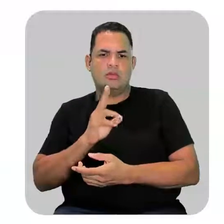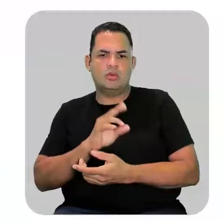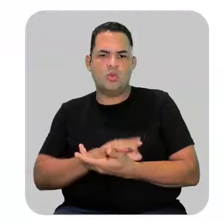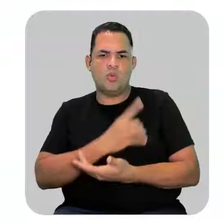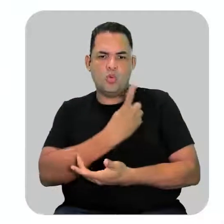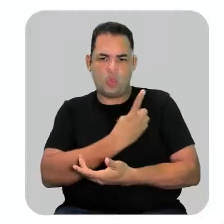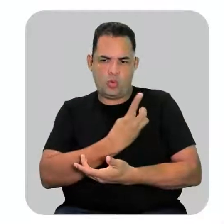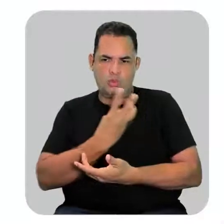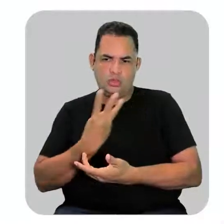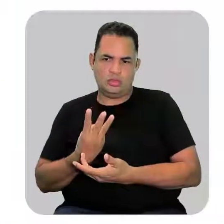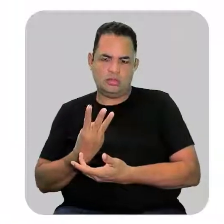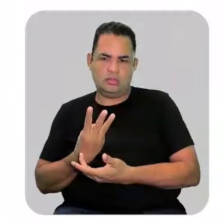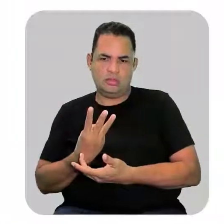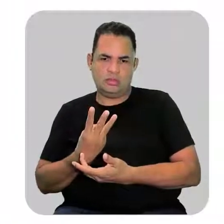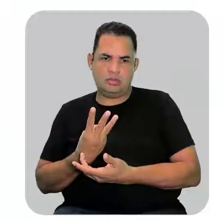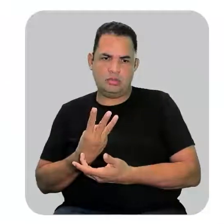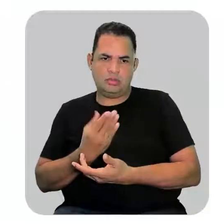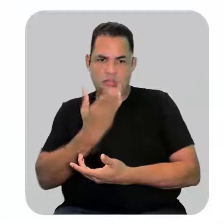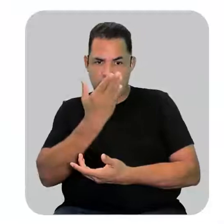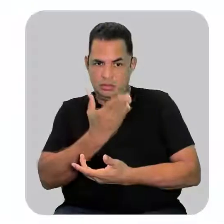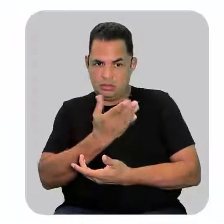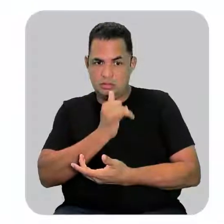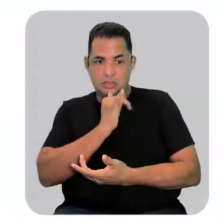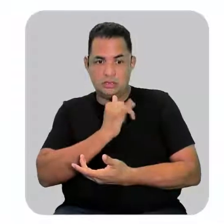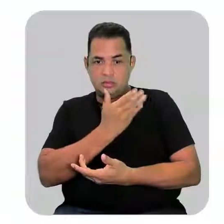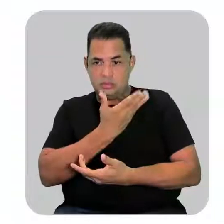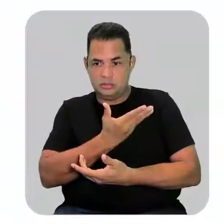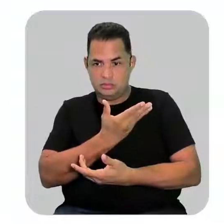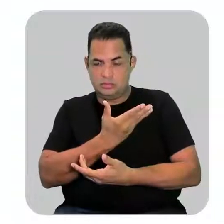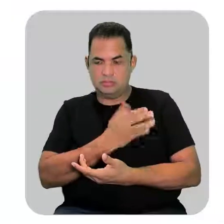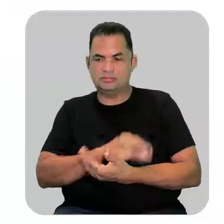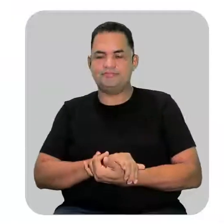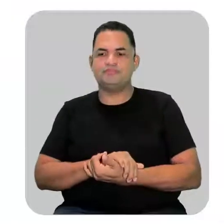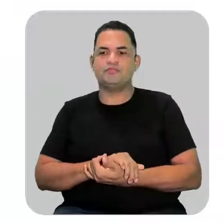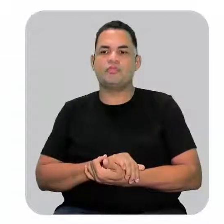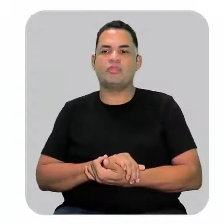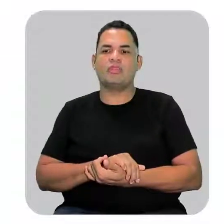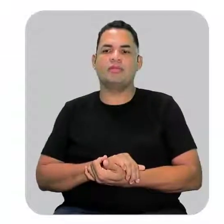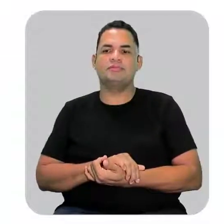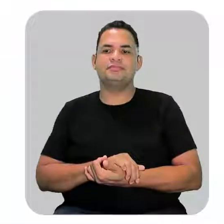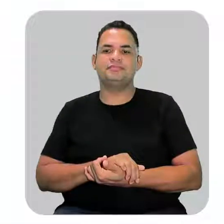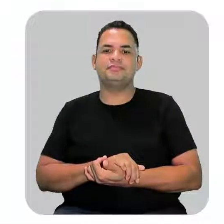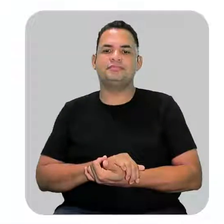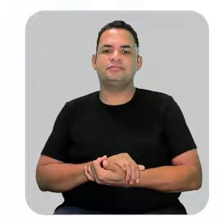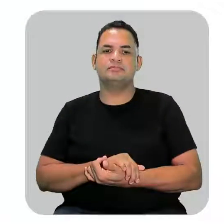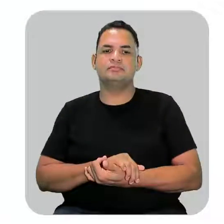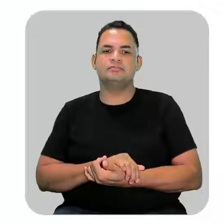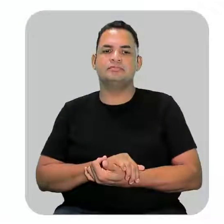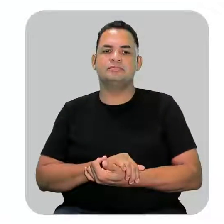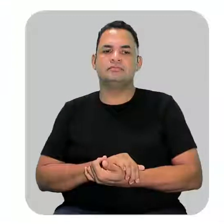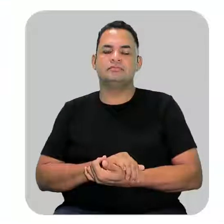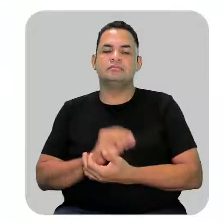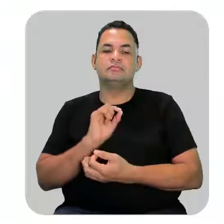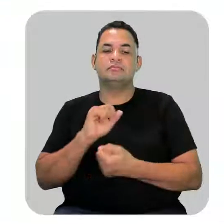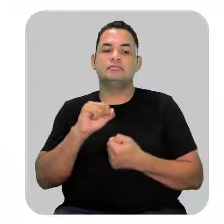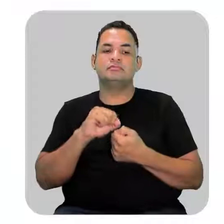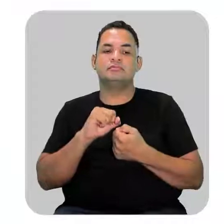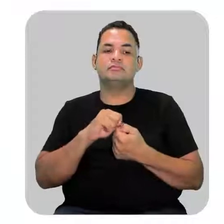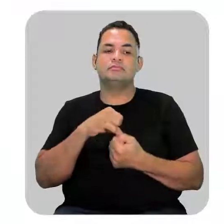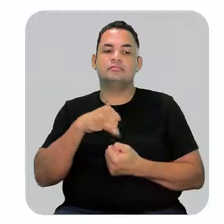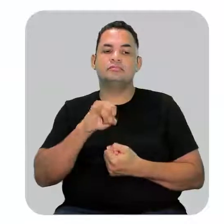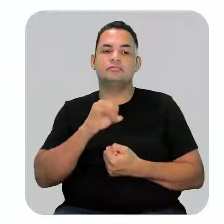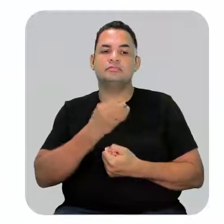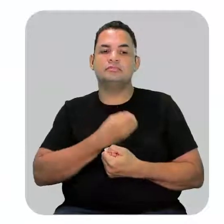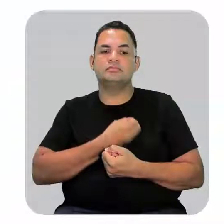1 e 3 para esse exemplo aqui viu pessoal aí o que que eu vou fazer se a minha